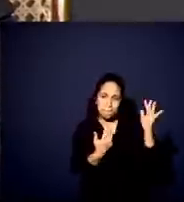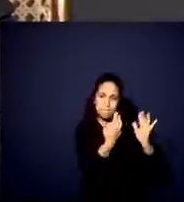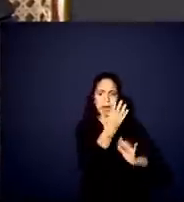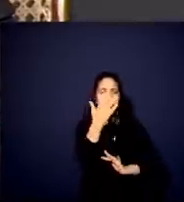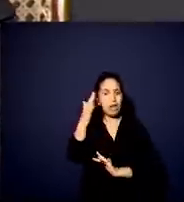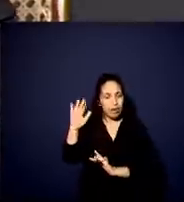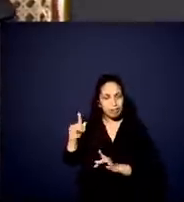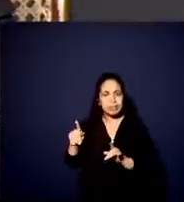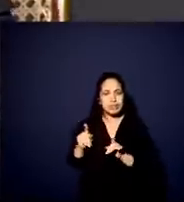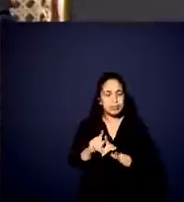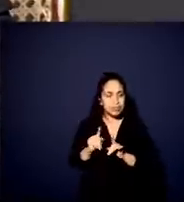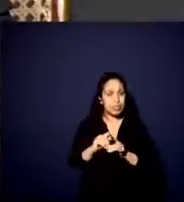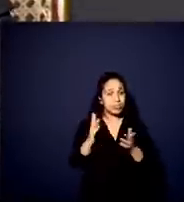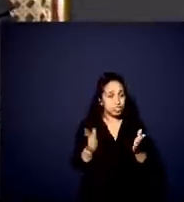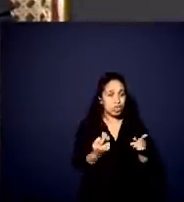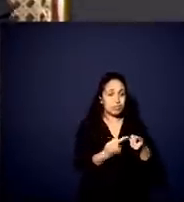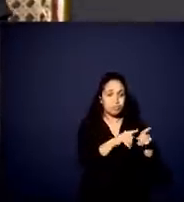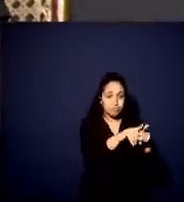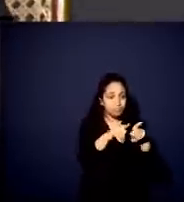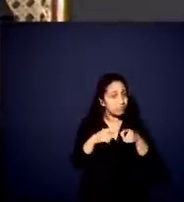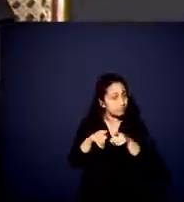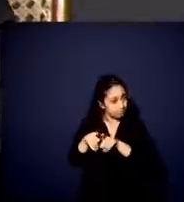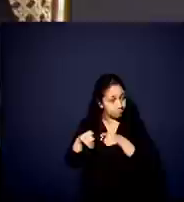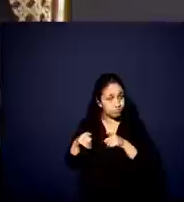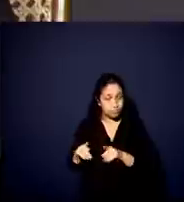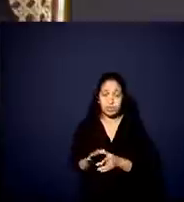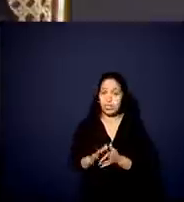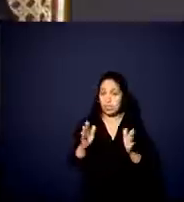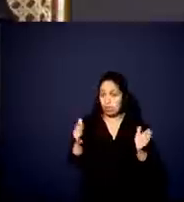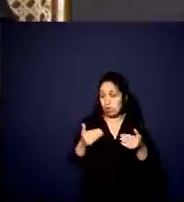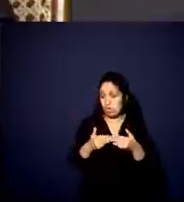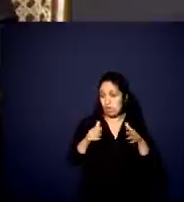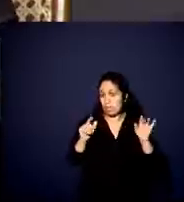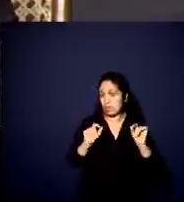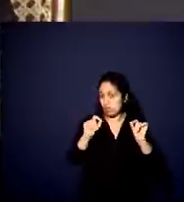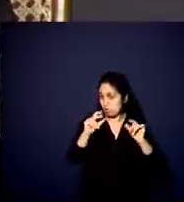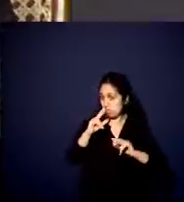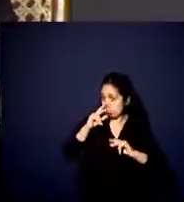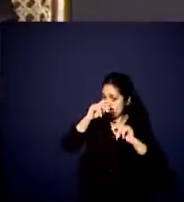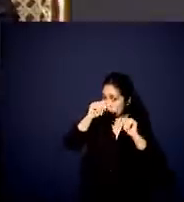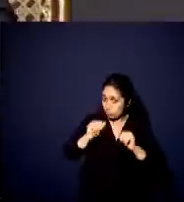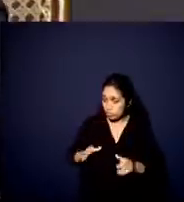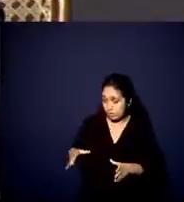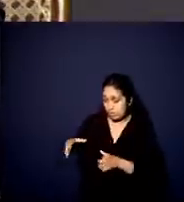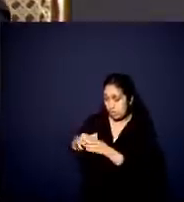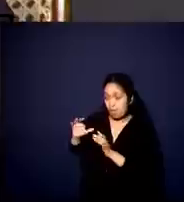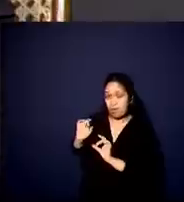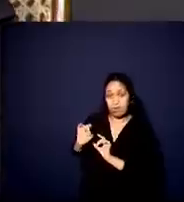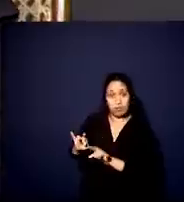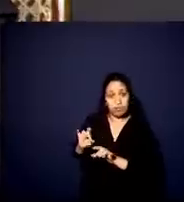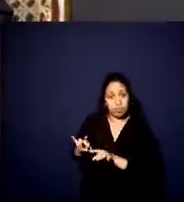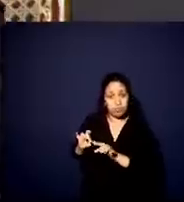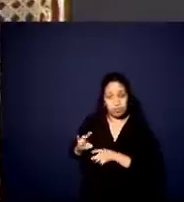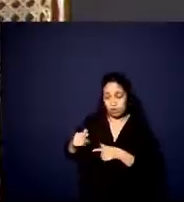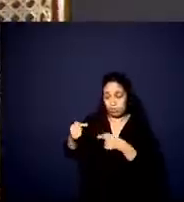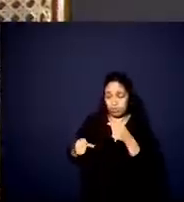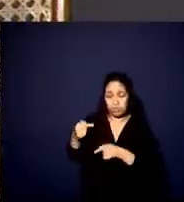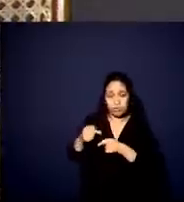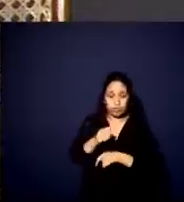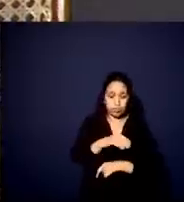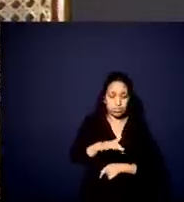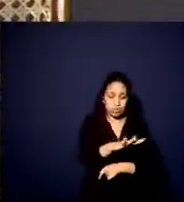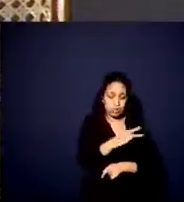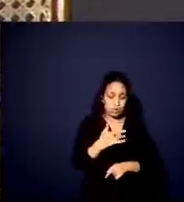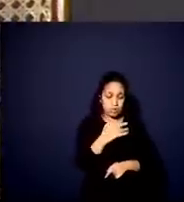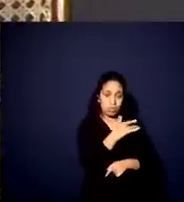concessões no Estado. E estamos abrindo agora a discussão, reforçando a nossa equipe técnica para discutir também na área da saúde